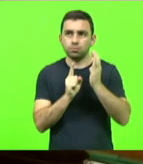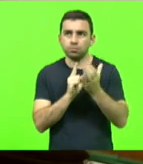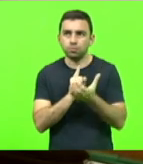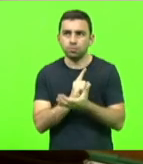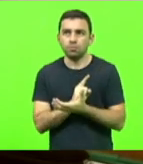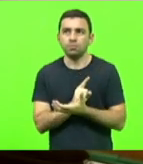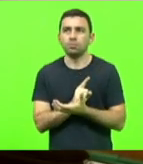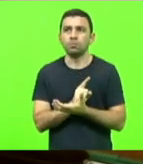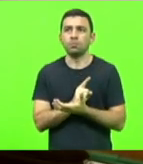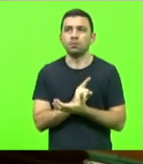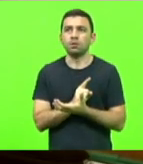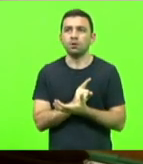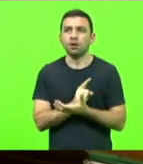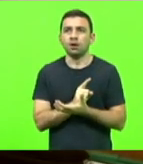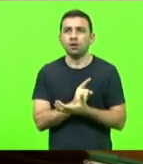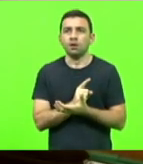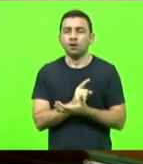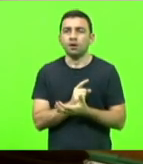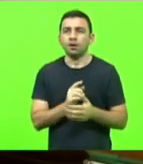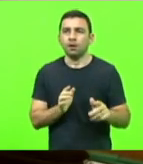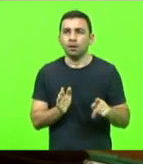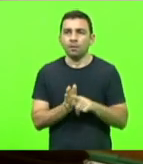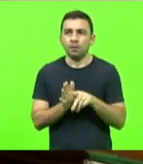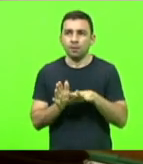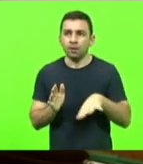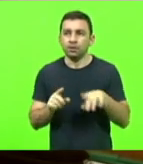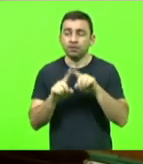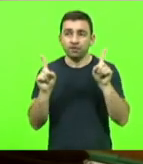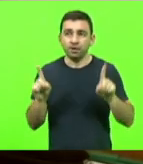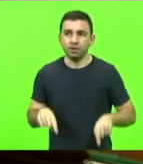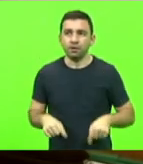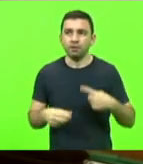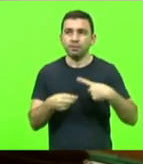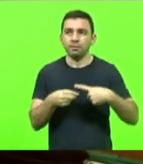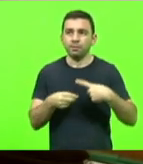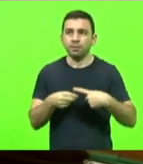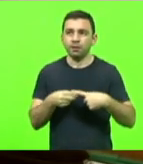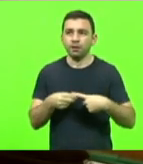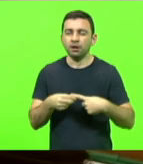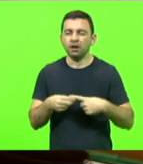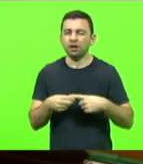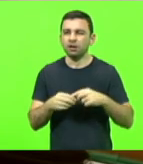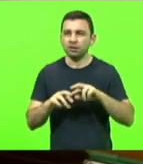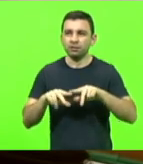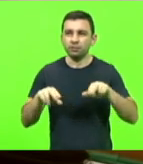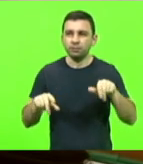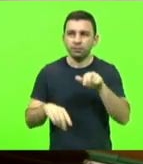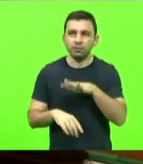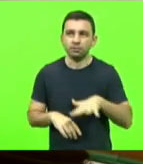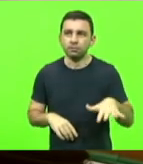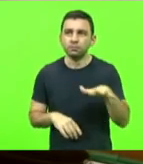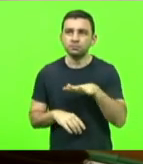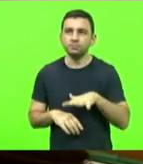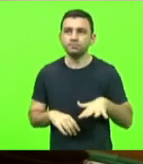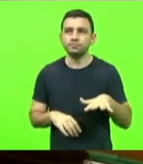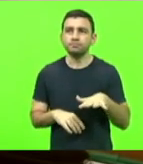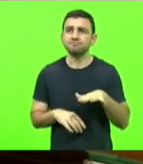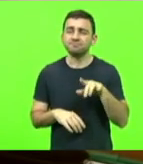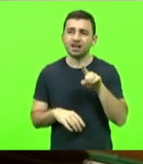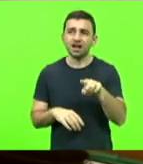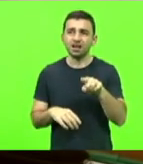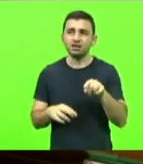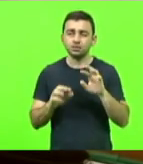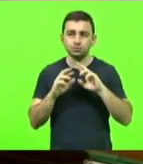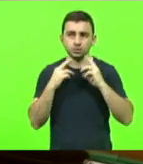e servidores municipais de diversas áreas estiveram reunidos